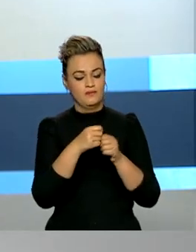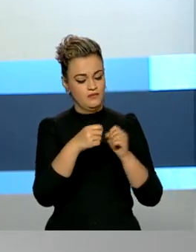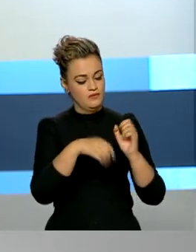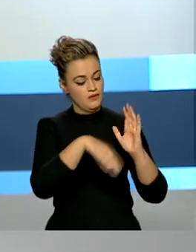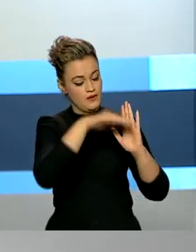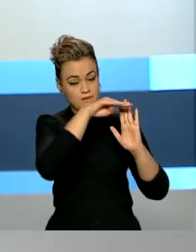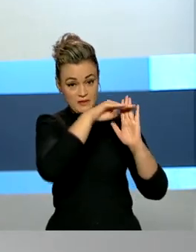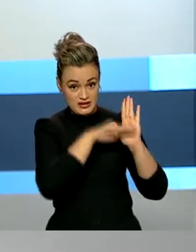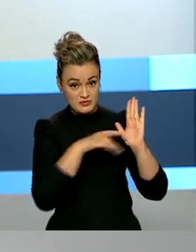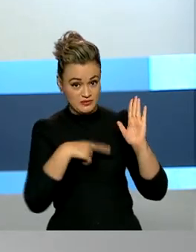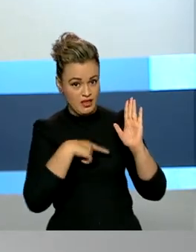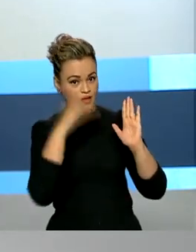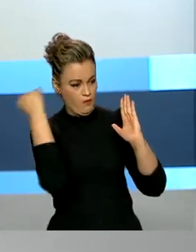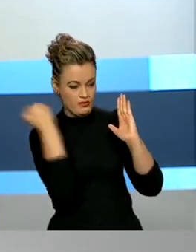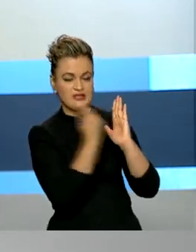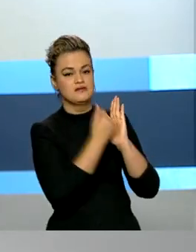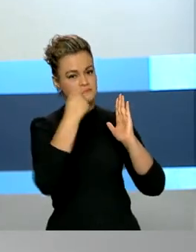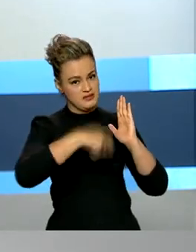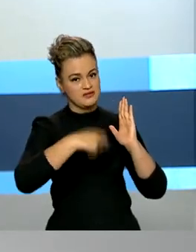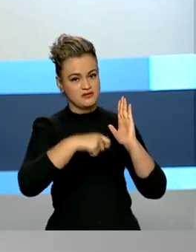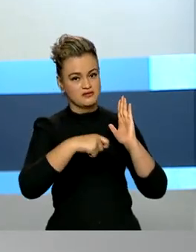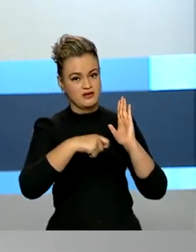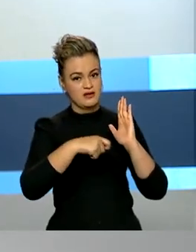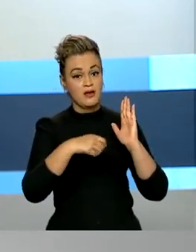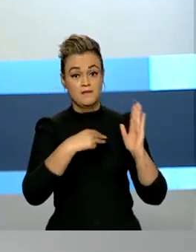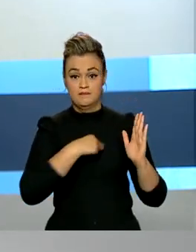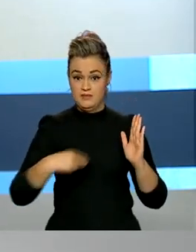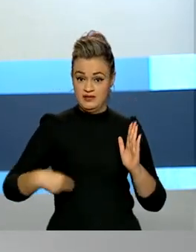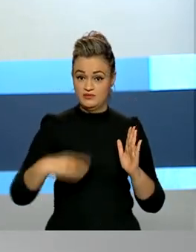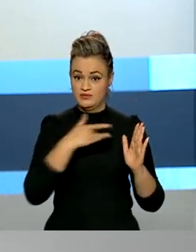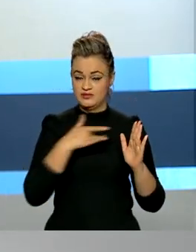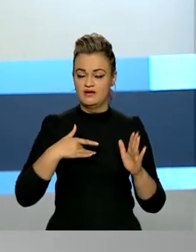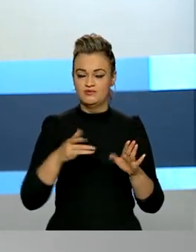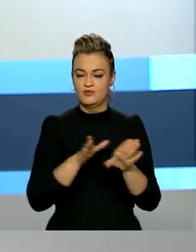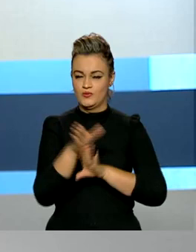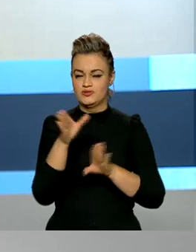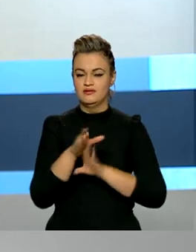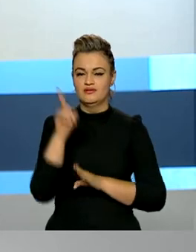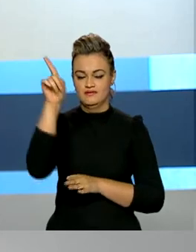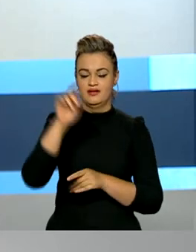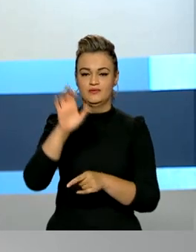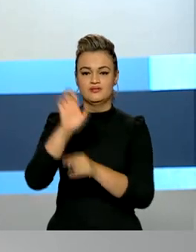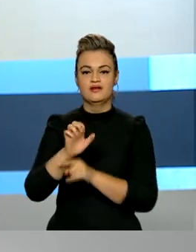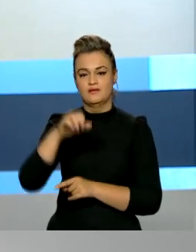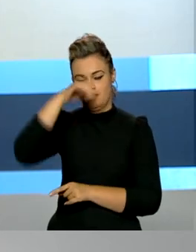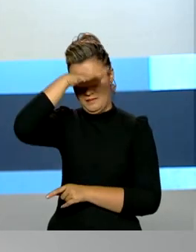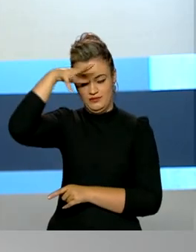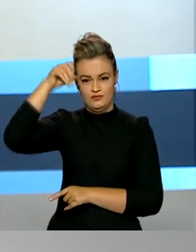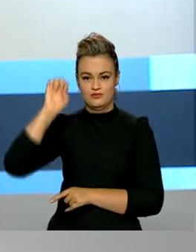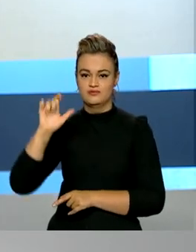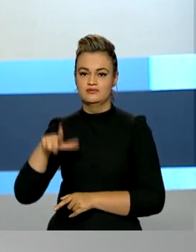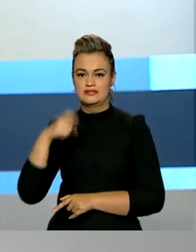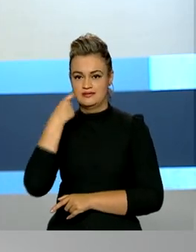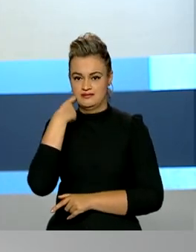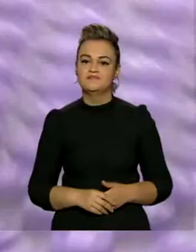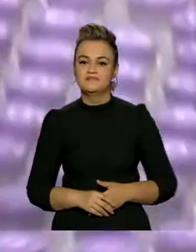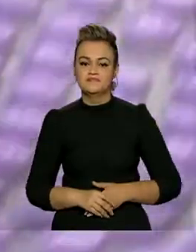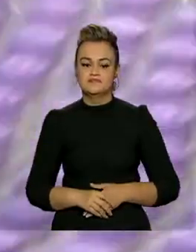planejamento, segundo o ministro da Saúde, Marcelo Queiroga, que cumpriu a agenda no Mato Grosso do Sul na última sexta-feira.